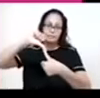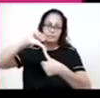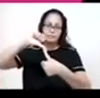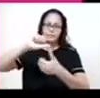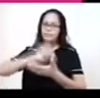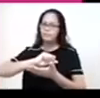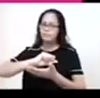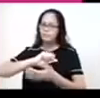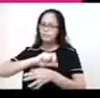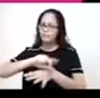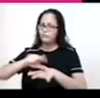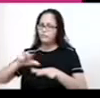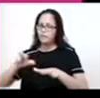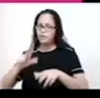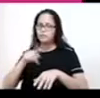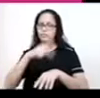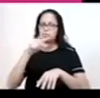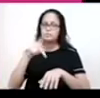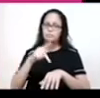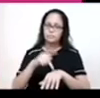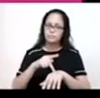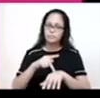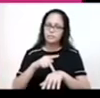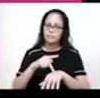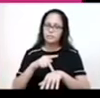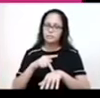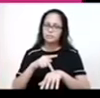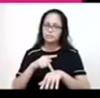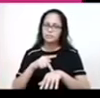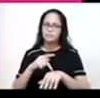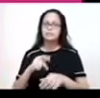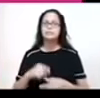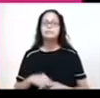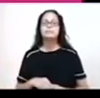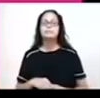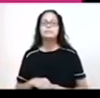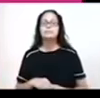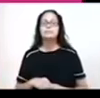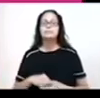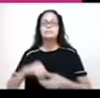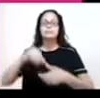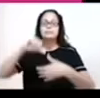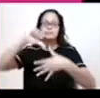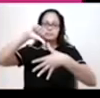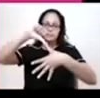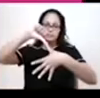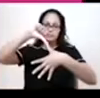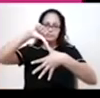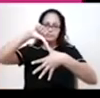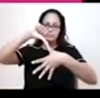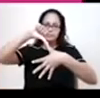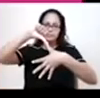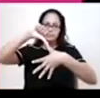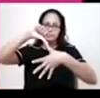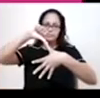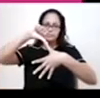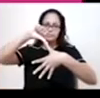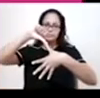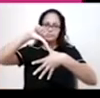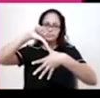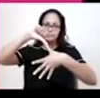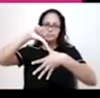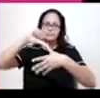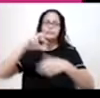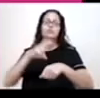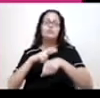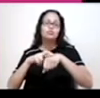com pequena extensão territorial. Boa parte deles são insulares, países e ilhas. E na cor roxa, nós temos a América do Sul. É a